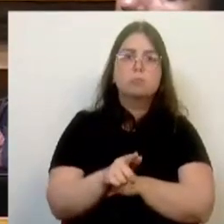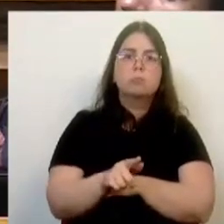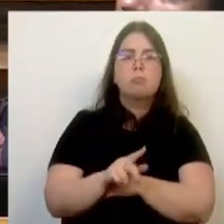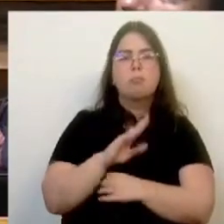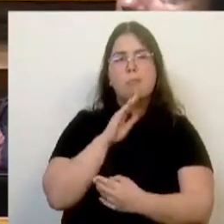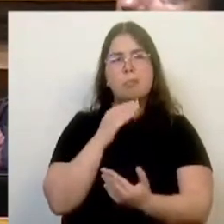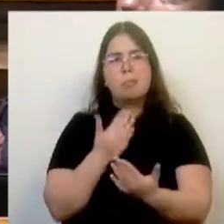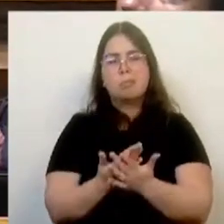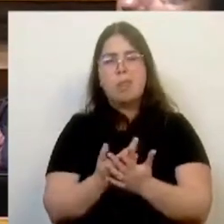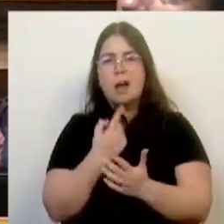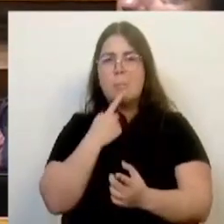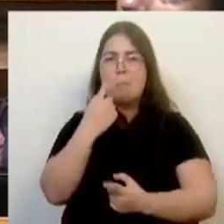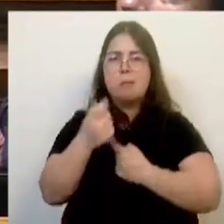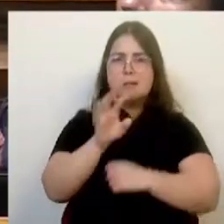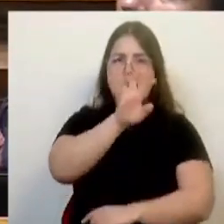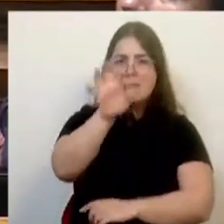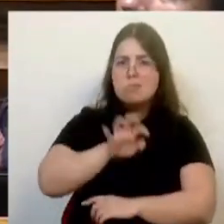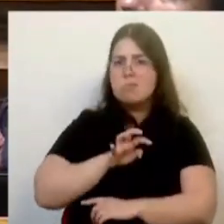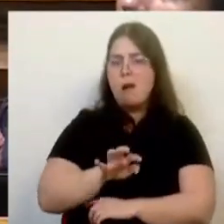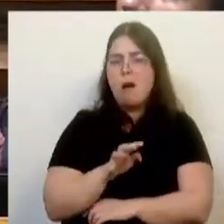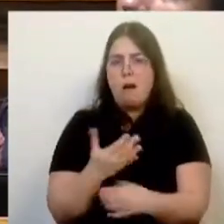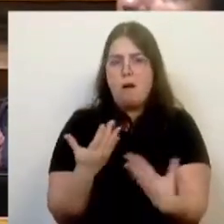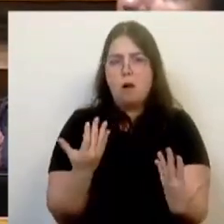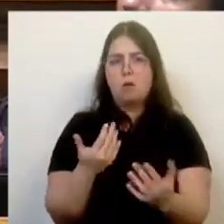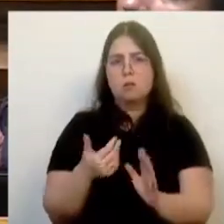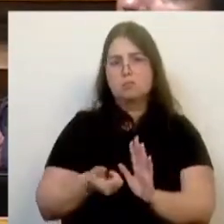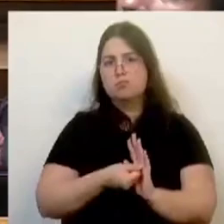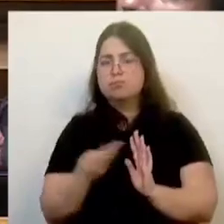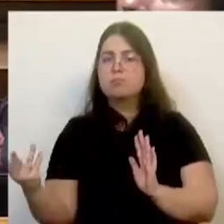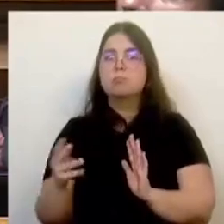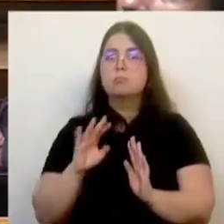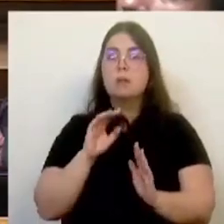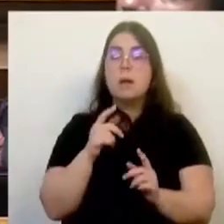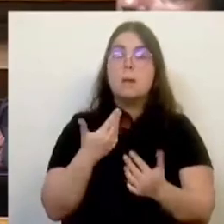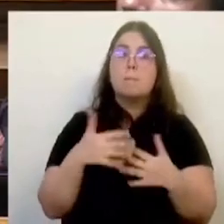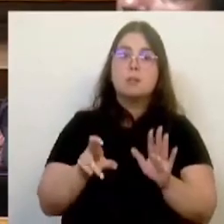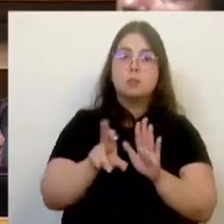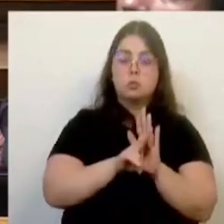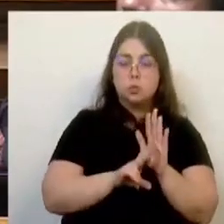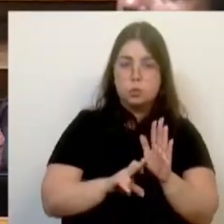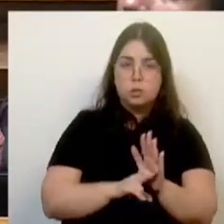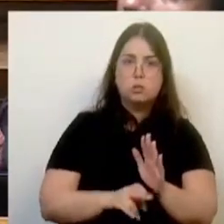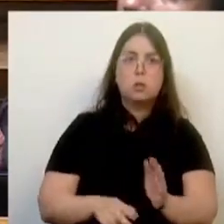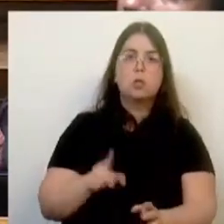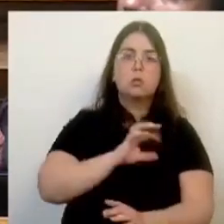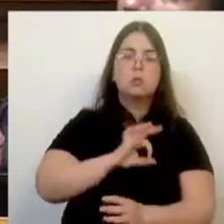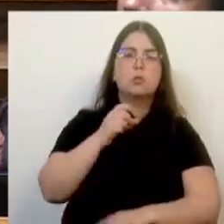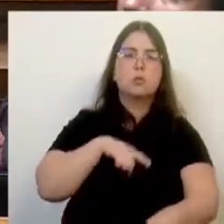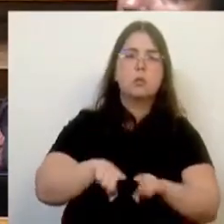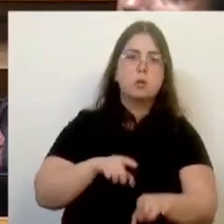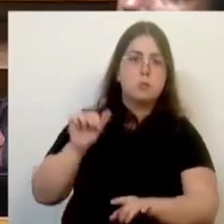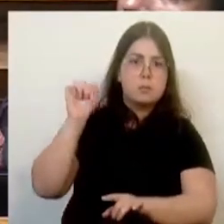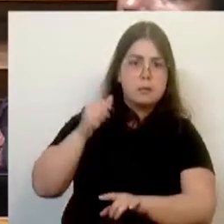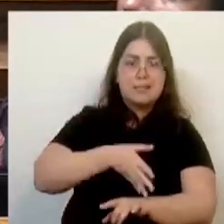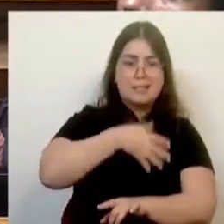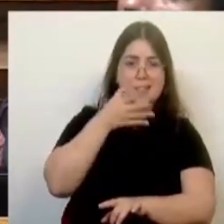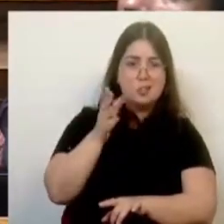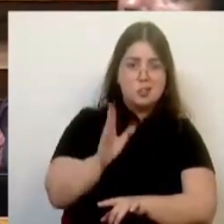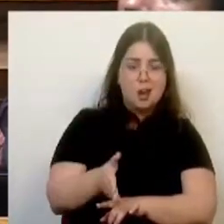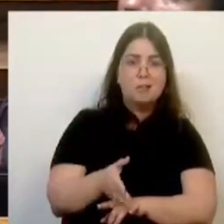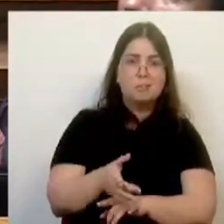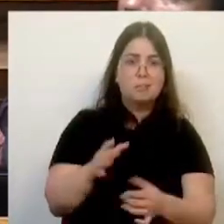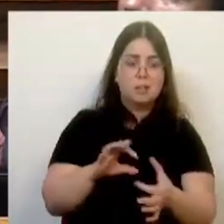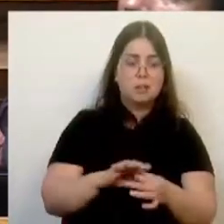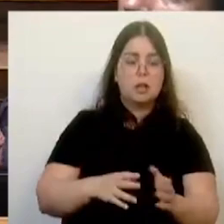questões, questões essas que foram reforçadas com o relatório que o deputado António Filipe do Partido Comunista do Tribunal de Contas